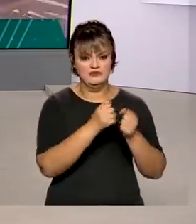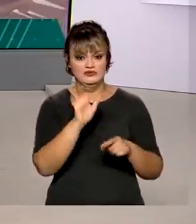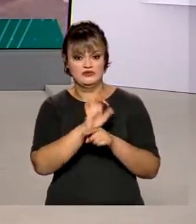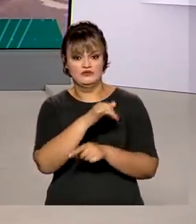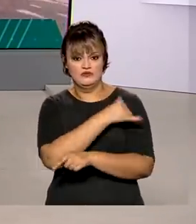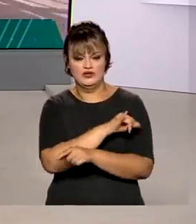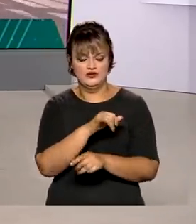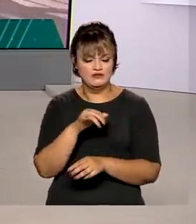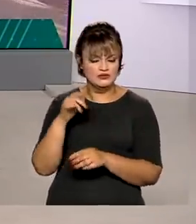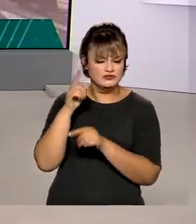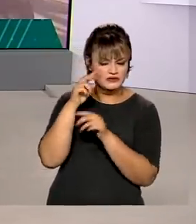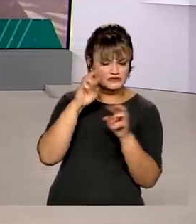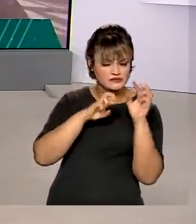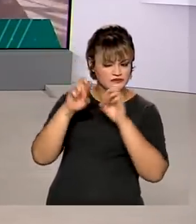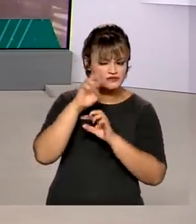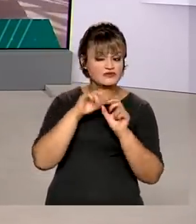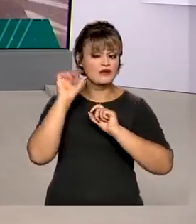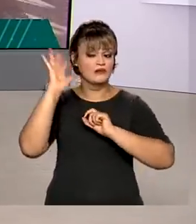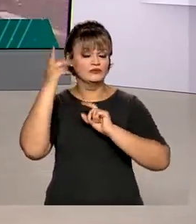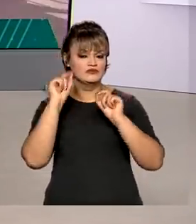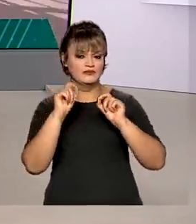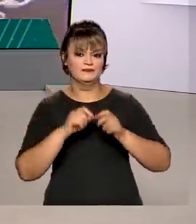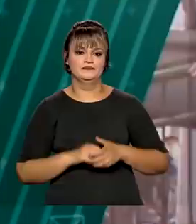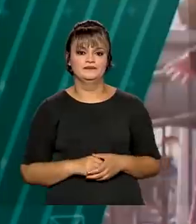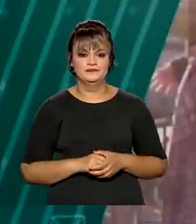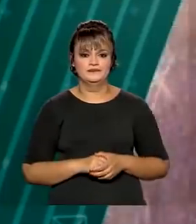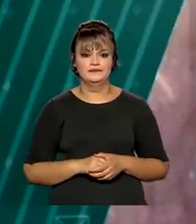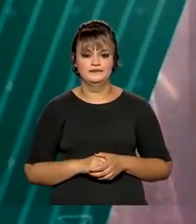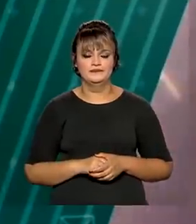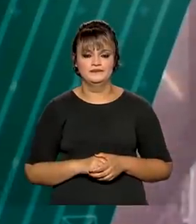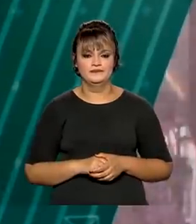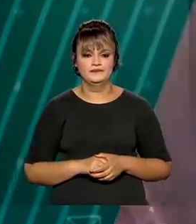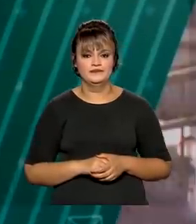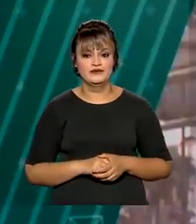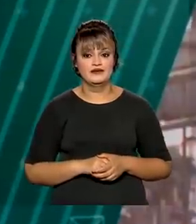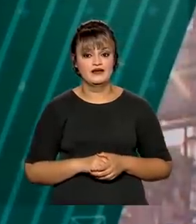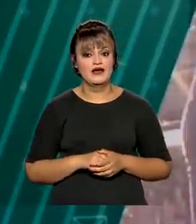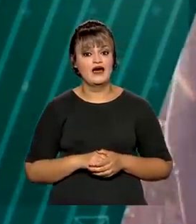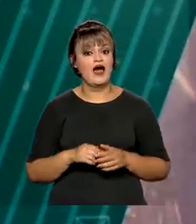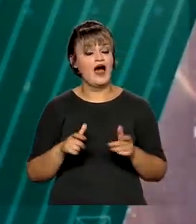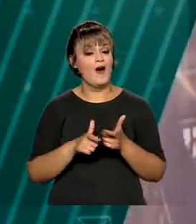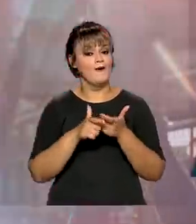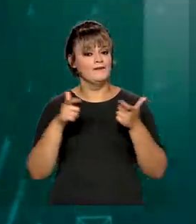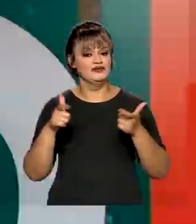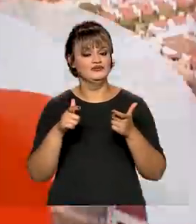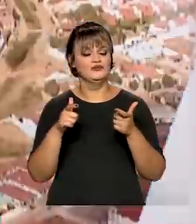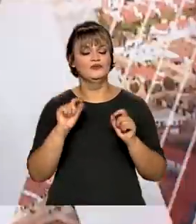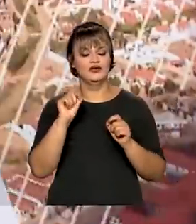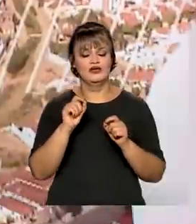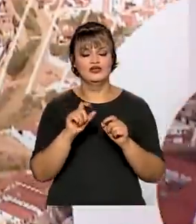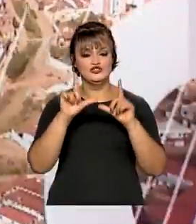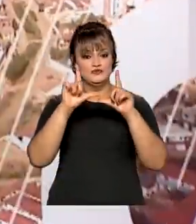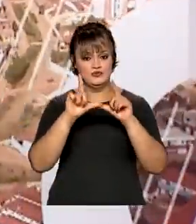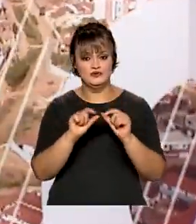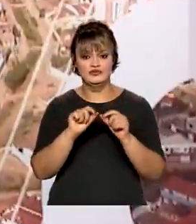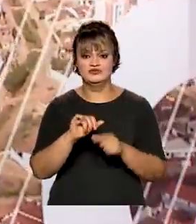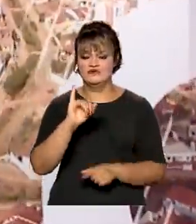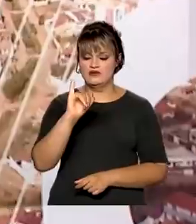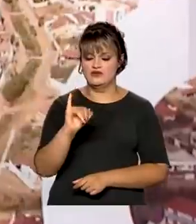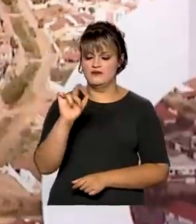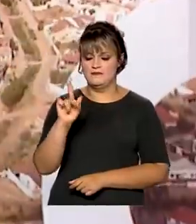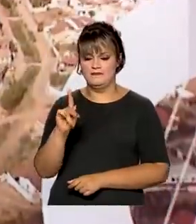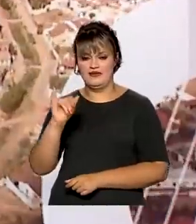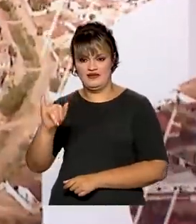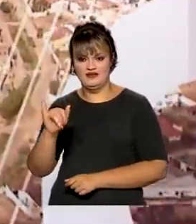Janeiro, que está conduzindo as investigações. E foi ampliada a redução do imposto sobre produtos